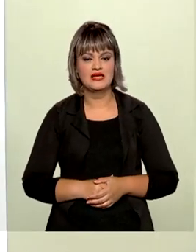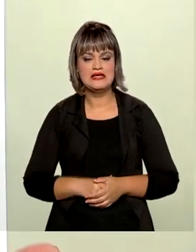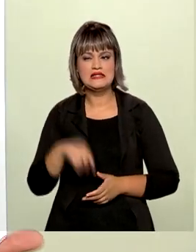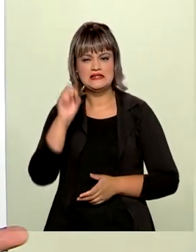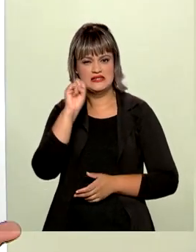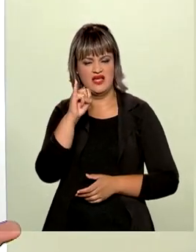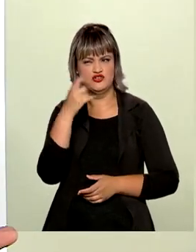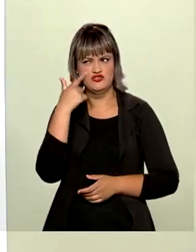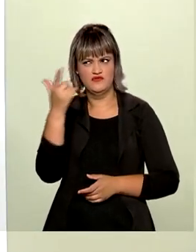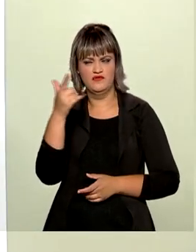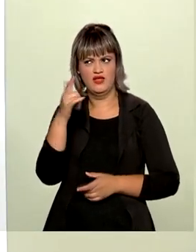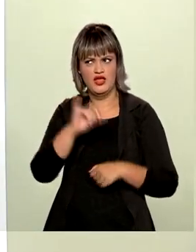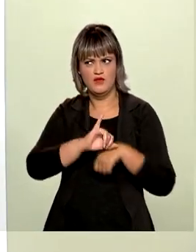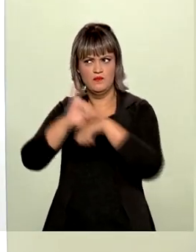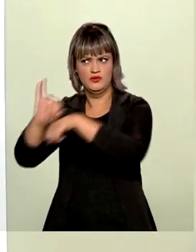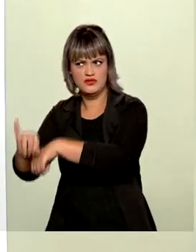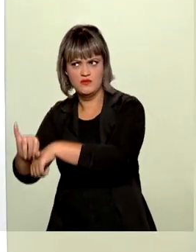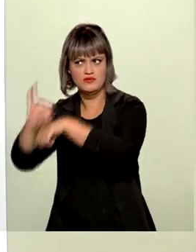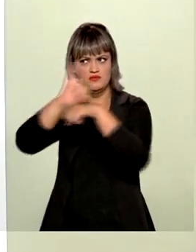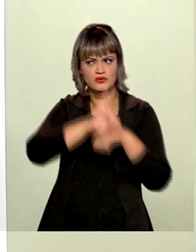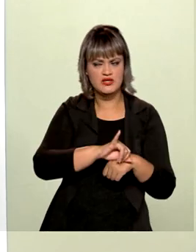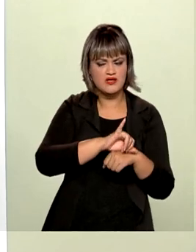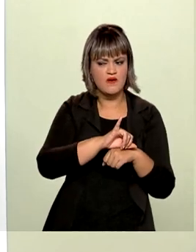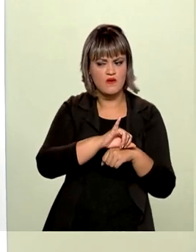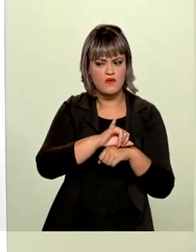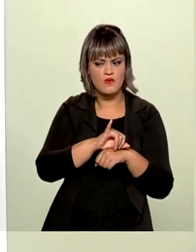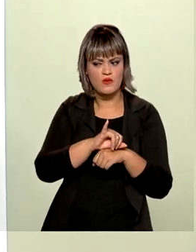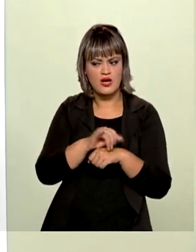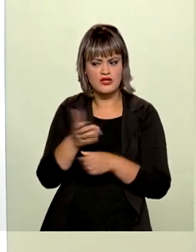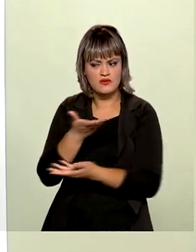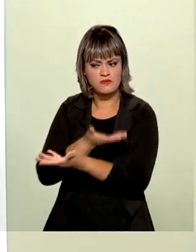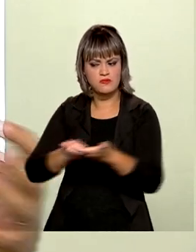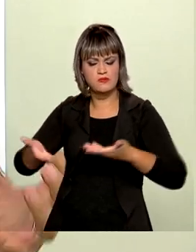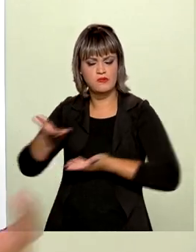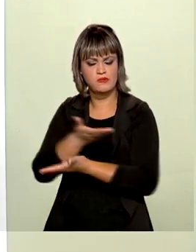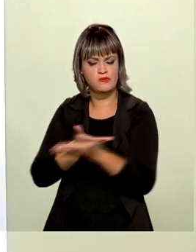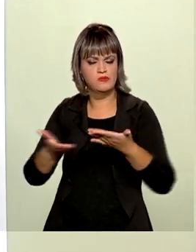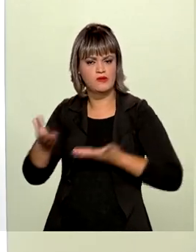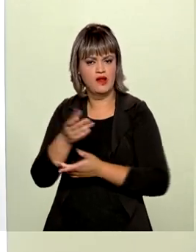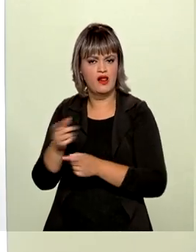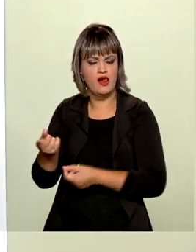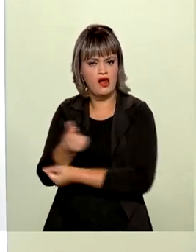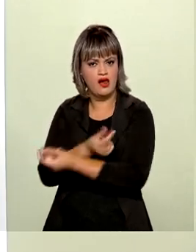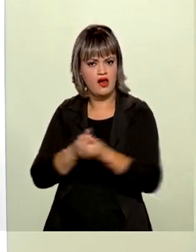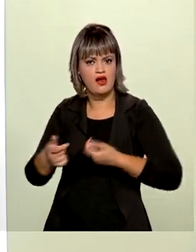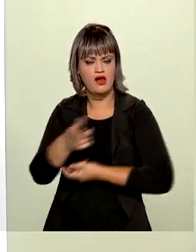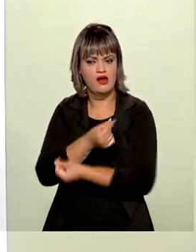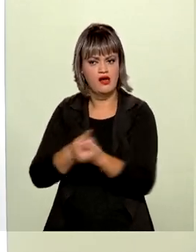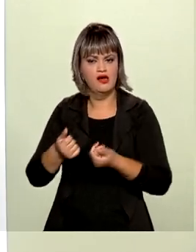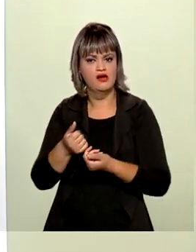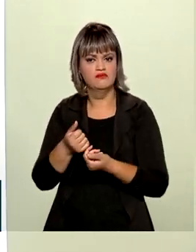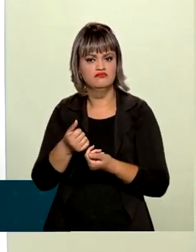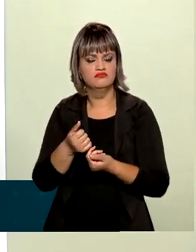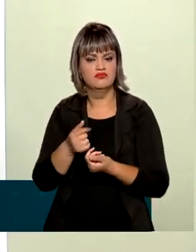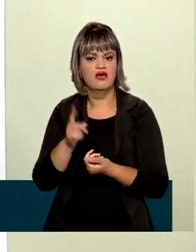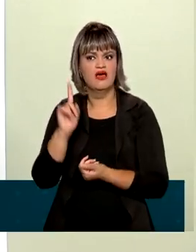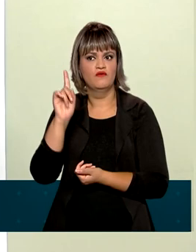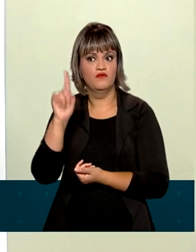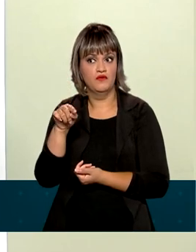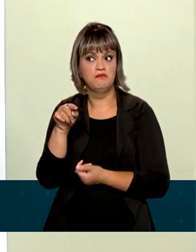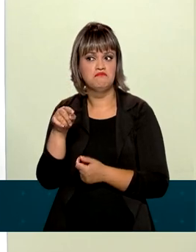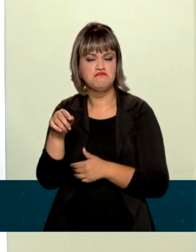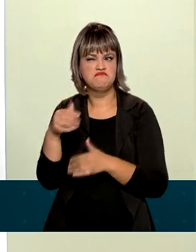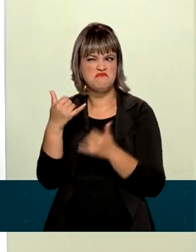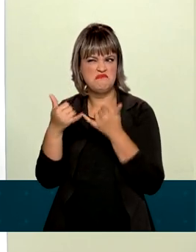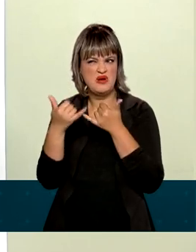somarmos as exportações com as importações, vamos ter uma corrente de comércio, ou seja, todo o nosso fluxo comercial, como algo muito